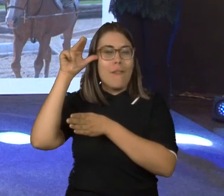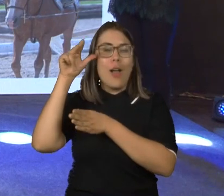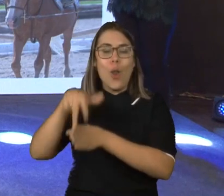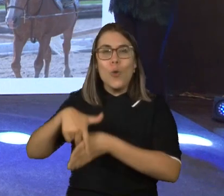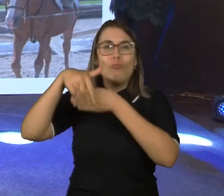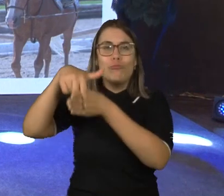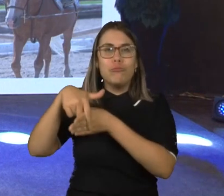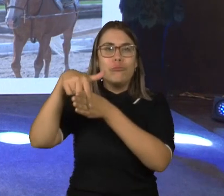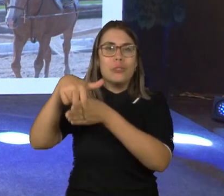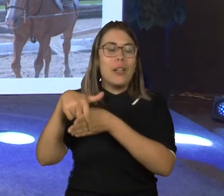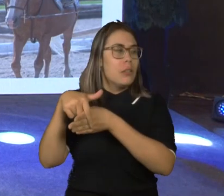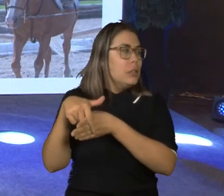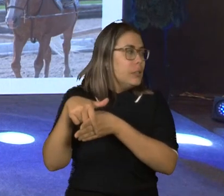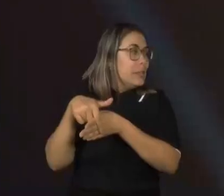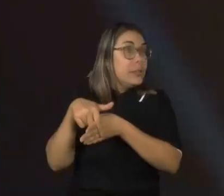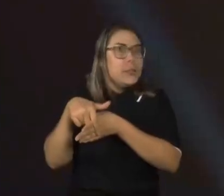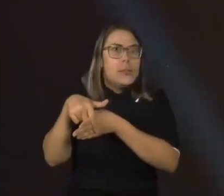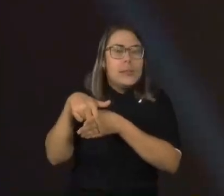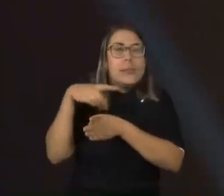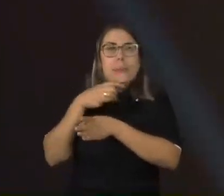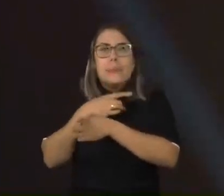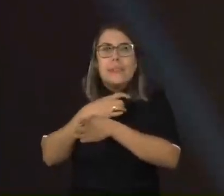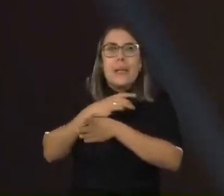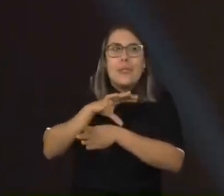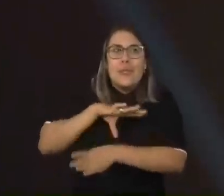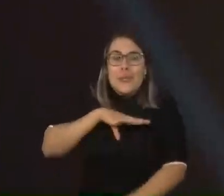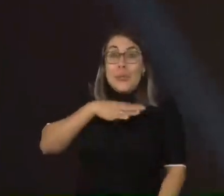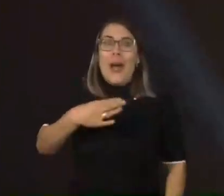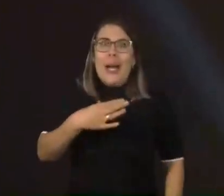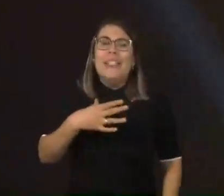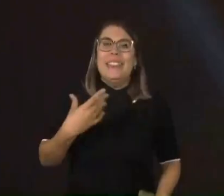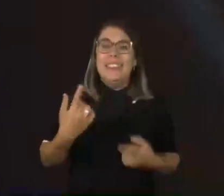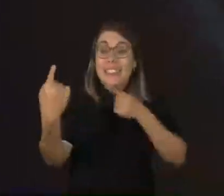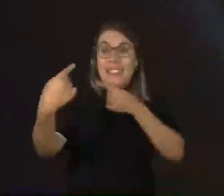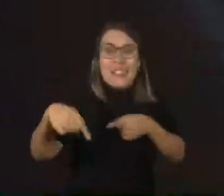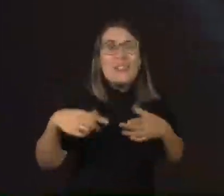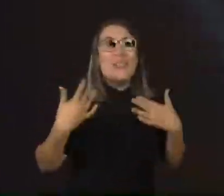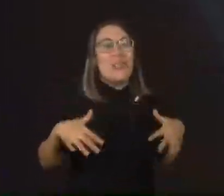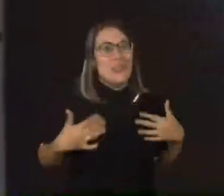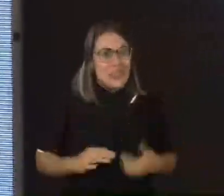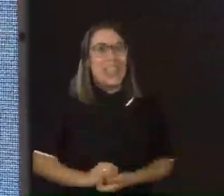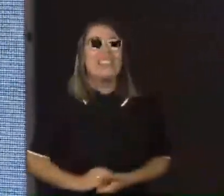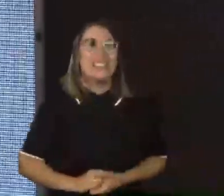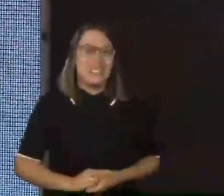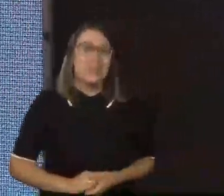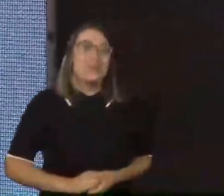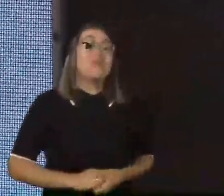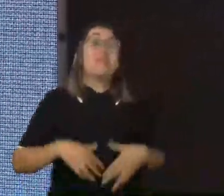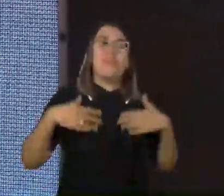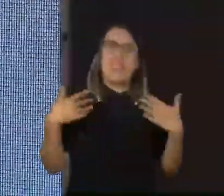receio, mas a gente percebe que ela está enfrentando o tal do desafio aqui da montaria. Então,